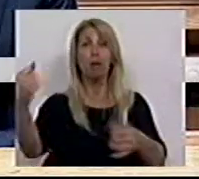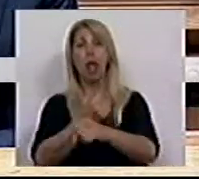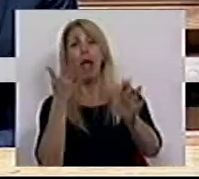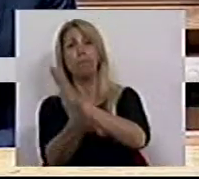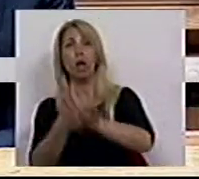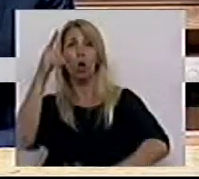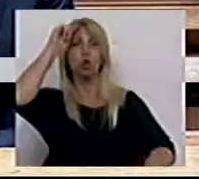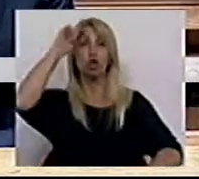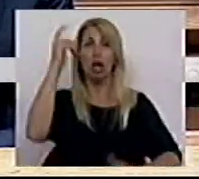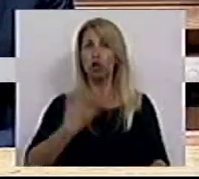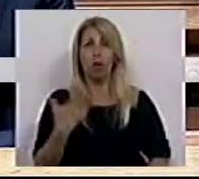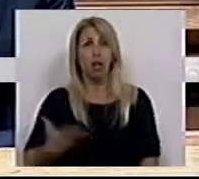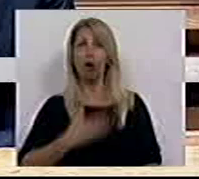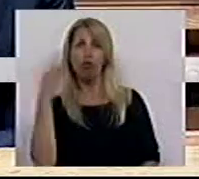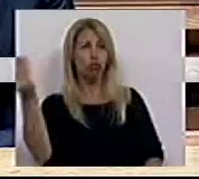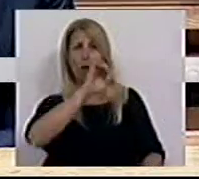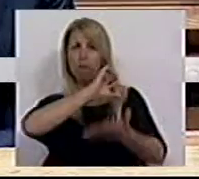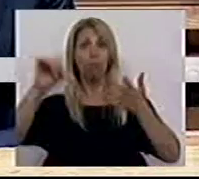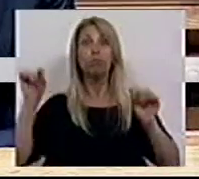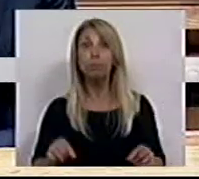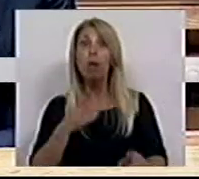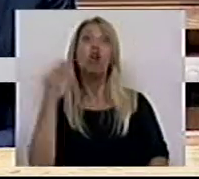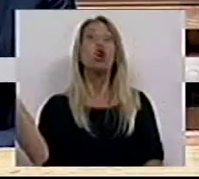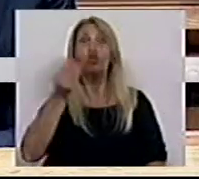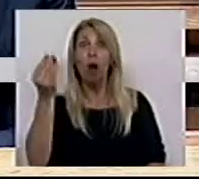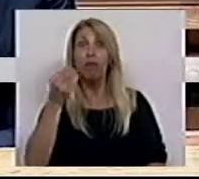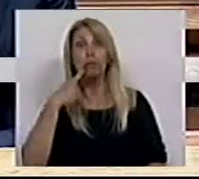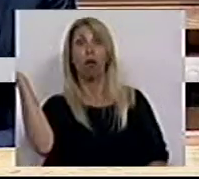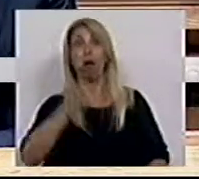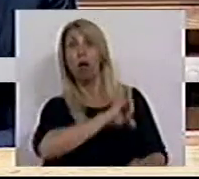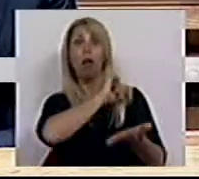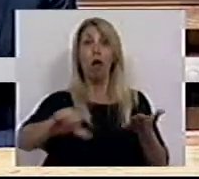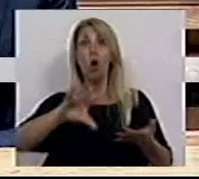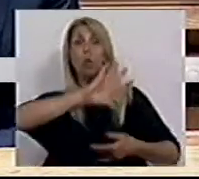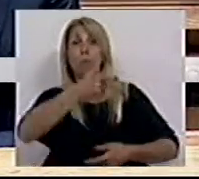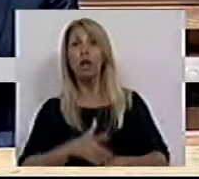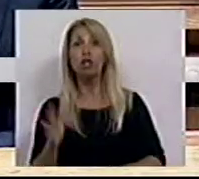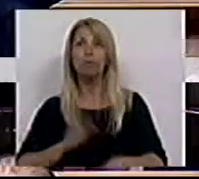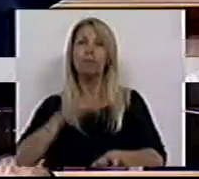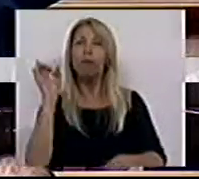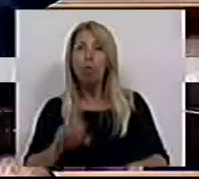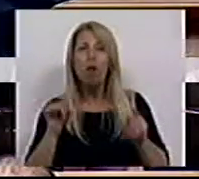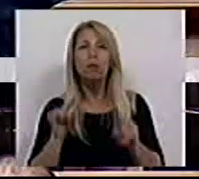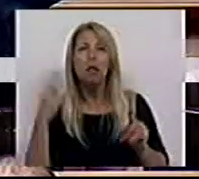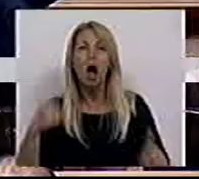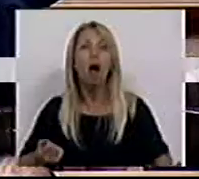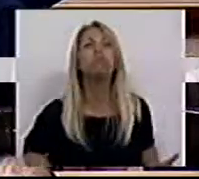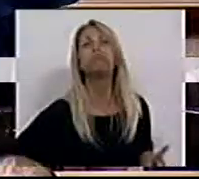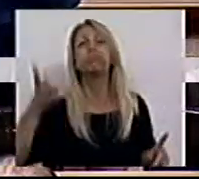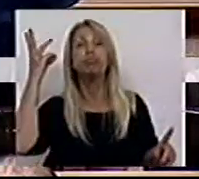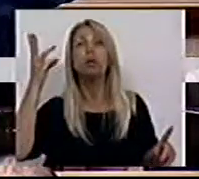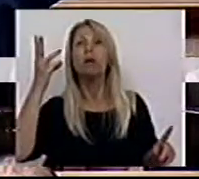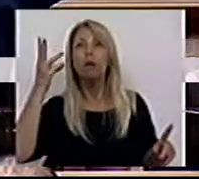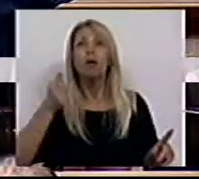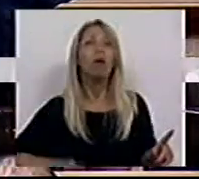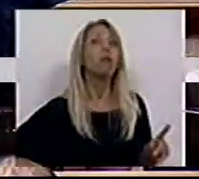desistiu dos direitos, desistiu dos jovens. E os jovens desistiram do país. E é por isso que temos hoje uma vaga, uma chaga de